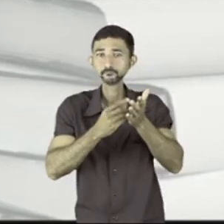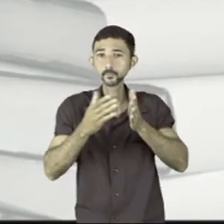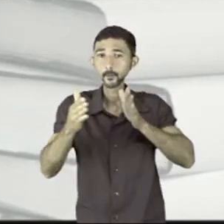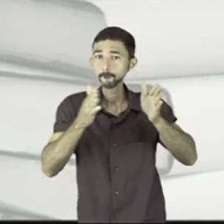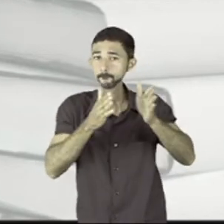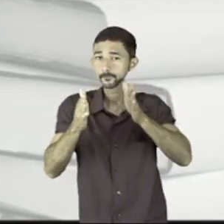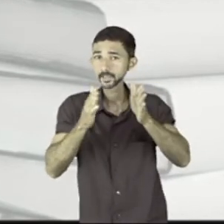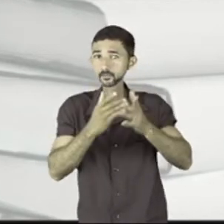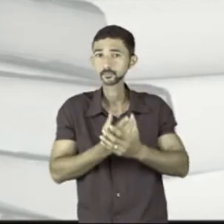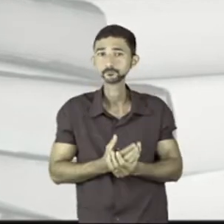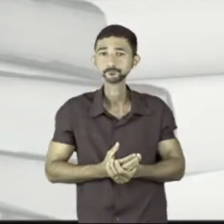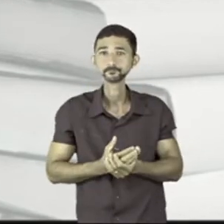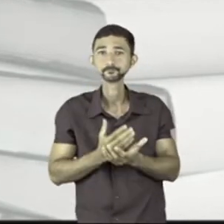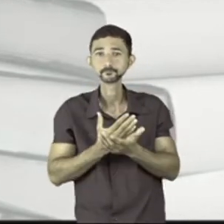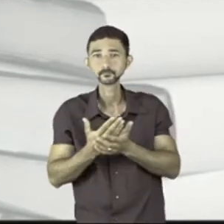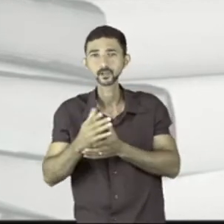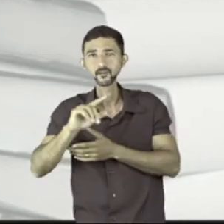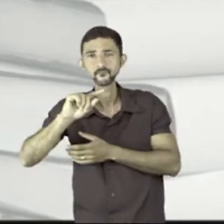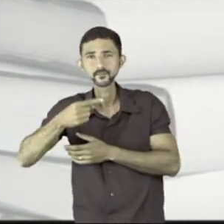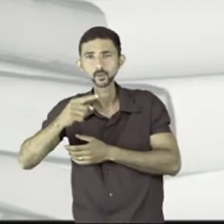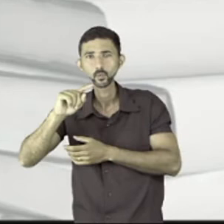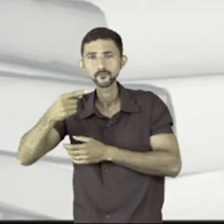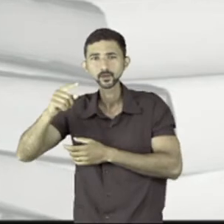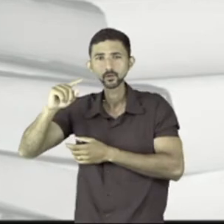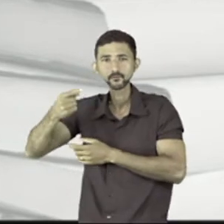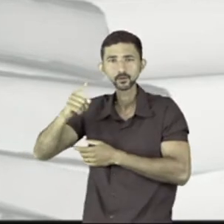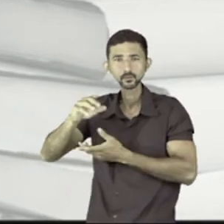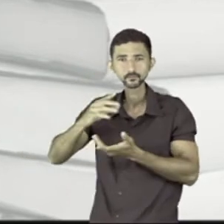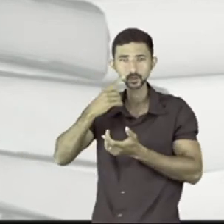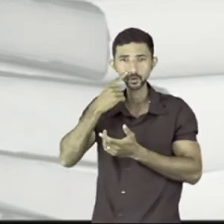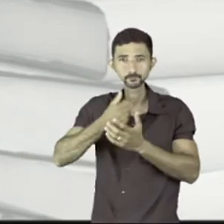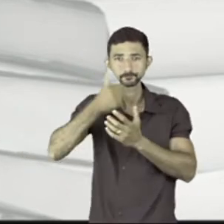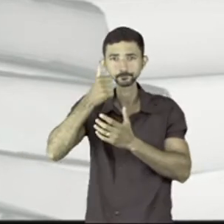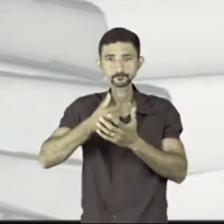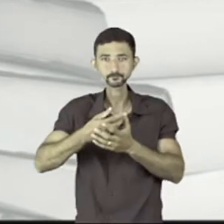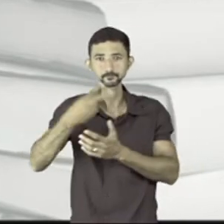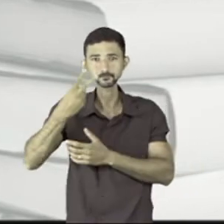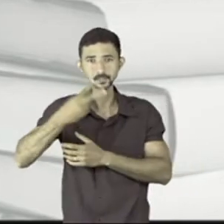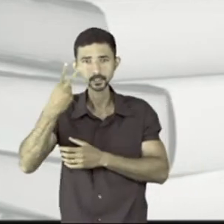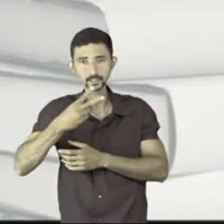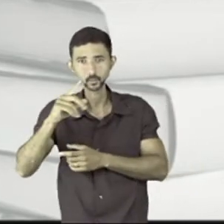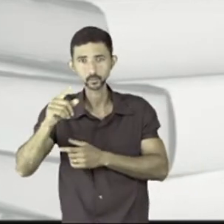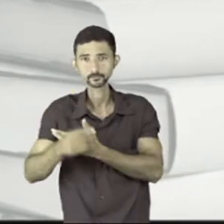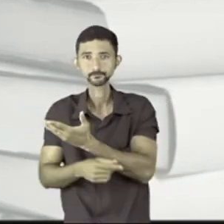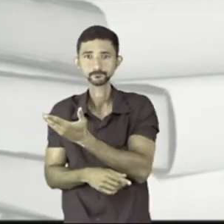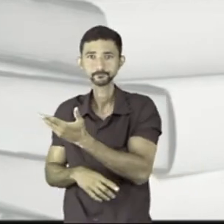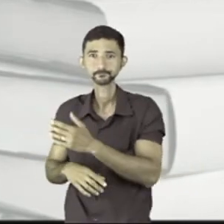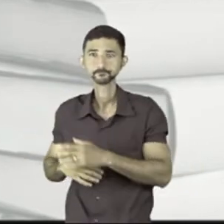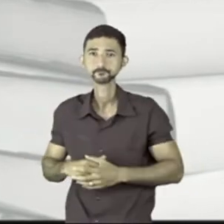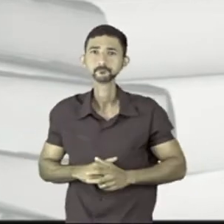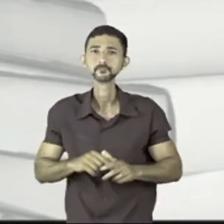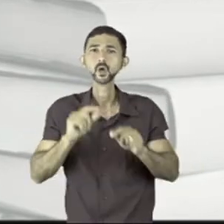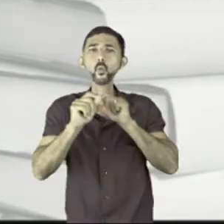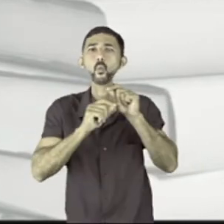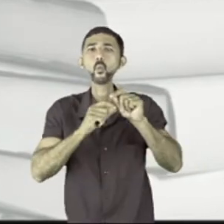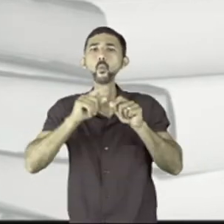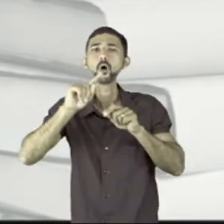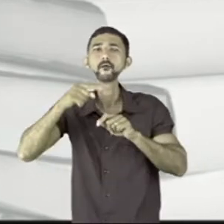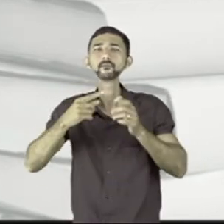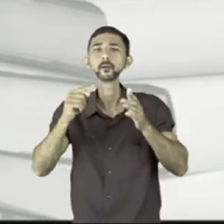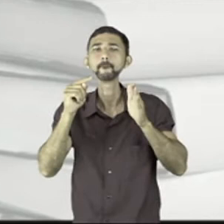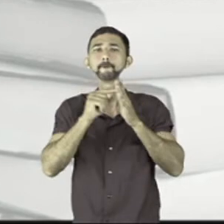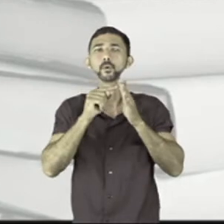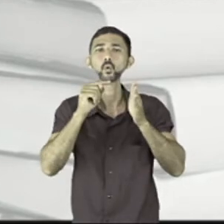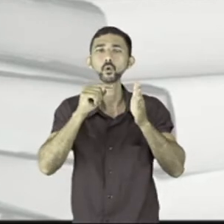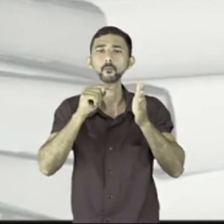Esse período, ele teria muitas vírgulas. A primeira bem aqui, depois outra bem aqui. Para que serve o